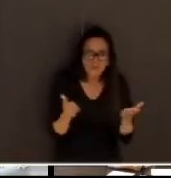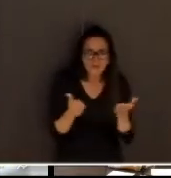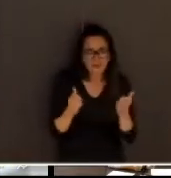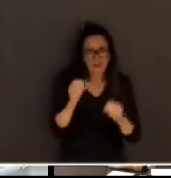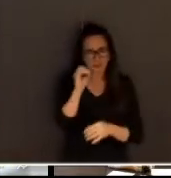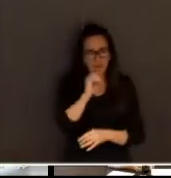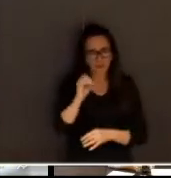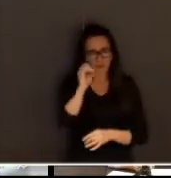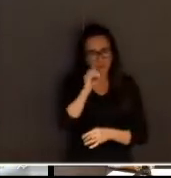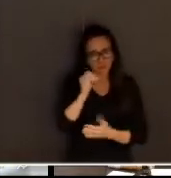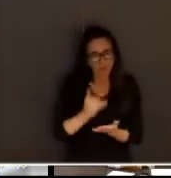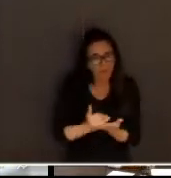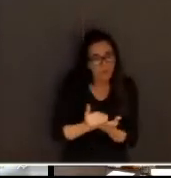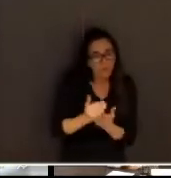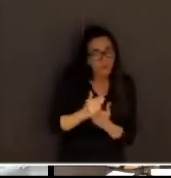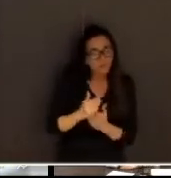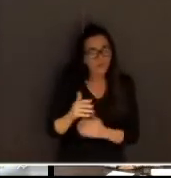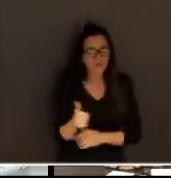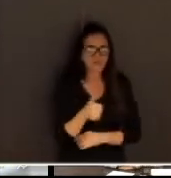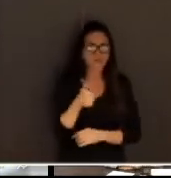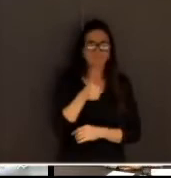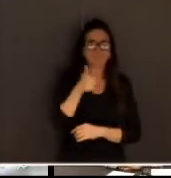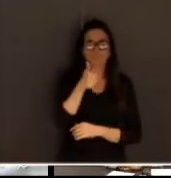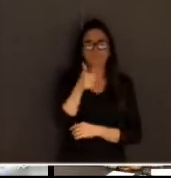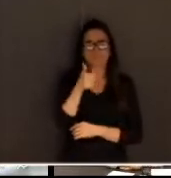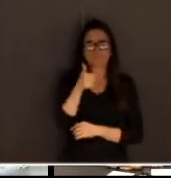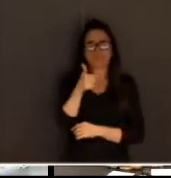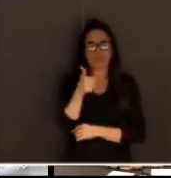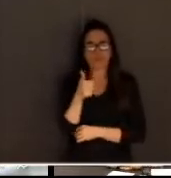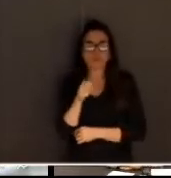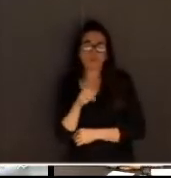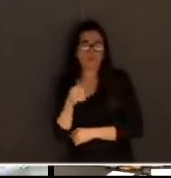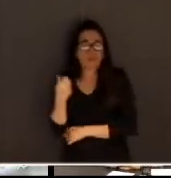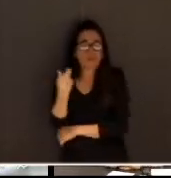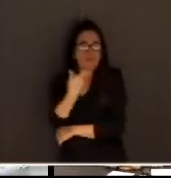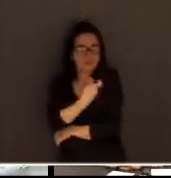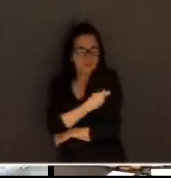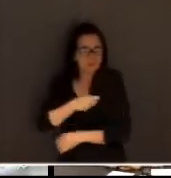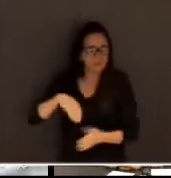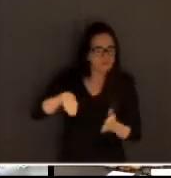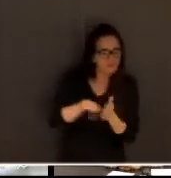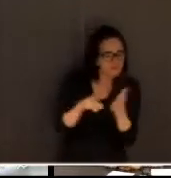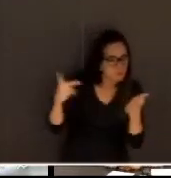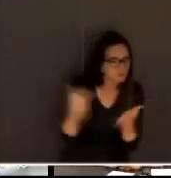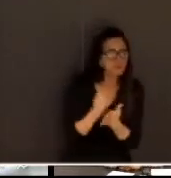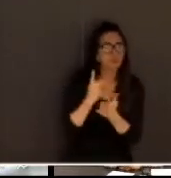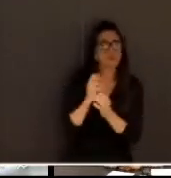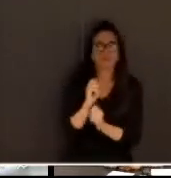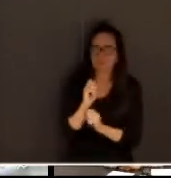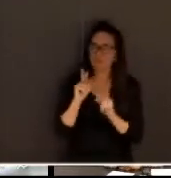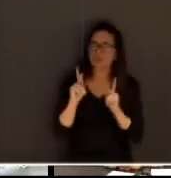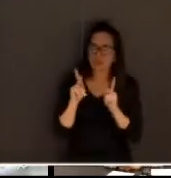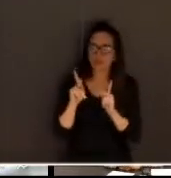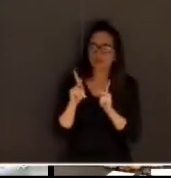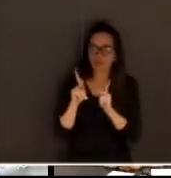a situação só vai ficar boa mesmo com as vacinas. Tomara que elas cheguem logo. Para retomarmos ainda mais